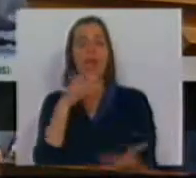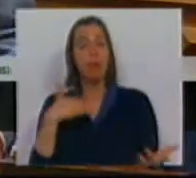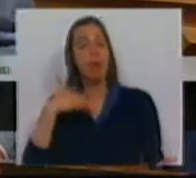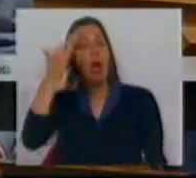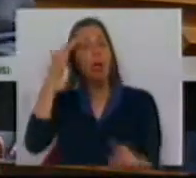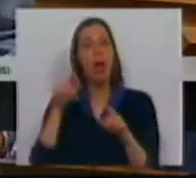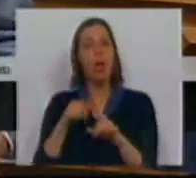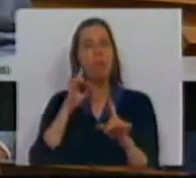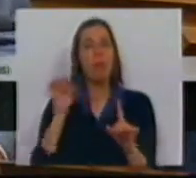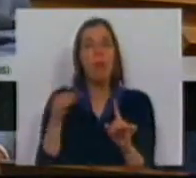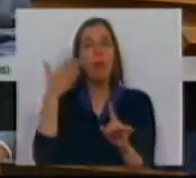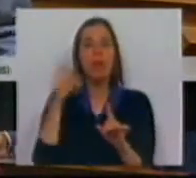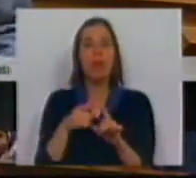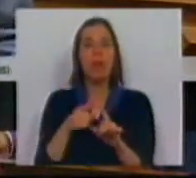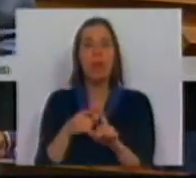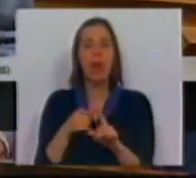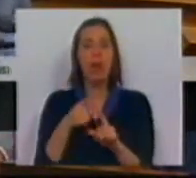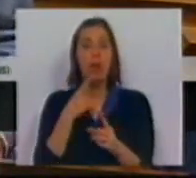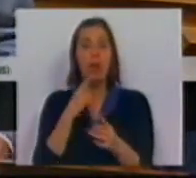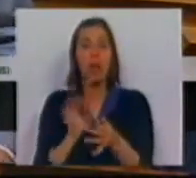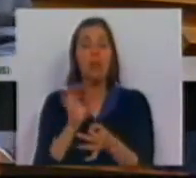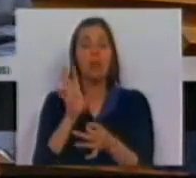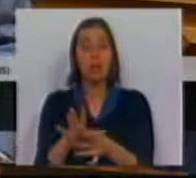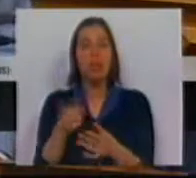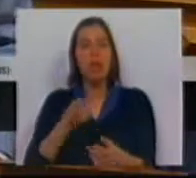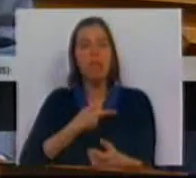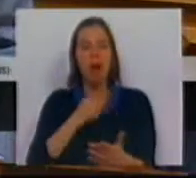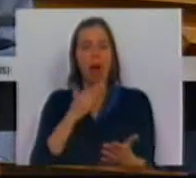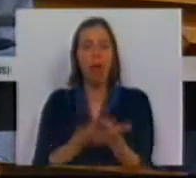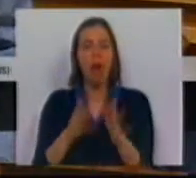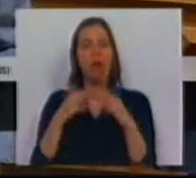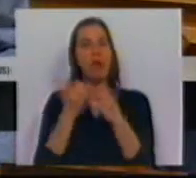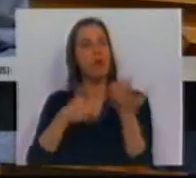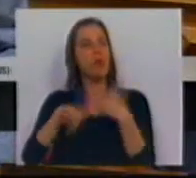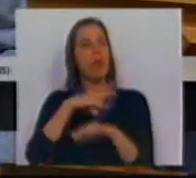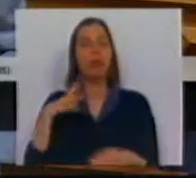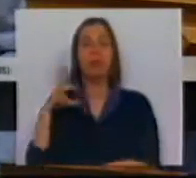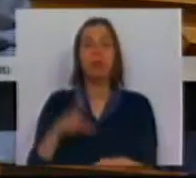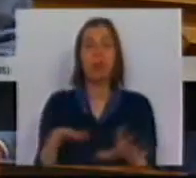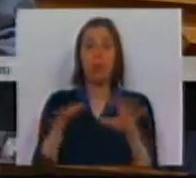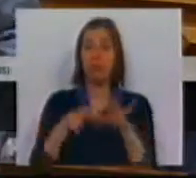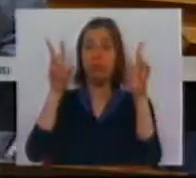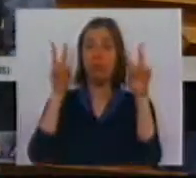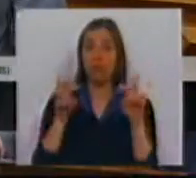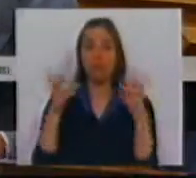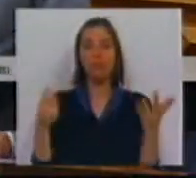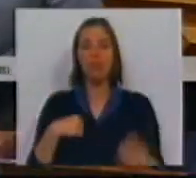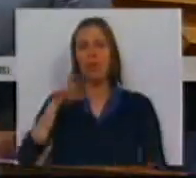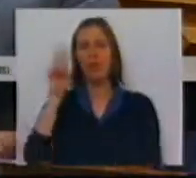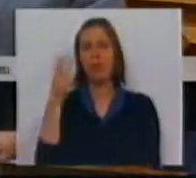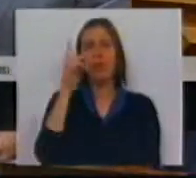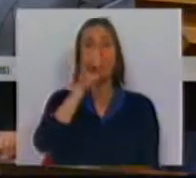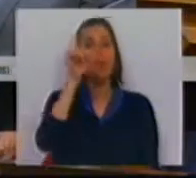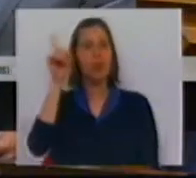Consideramos que isso deve ser uma prioridade e, portanto, esse é um sinal que devemos dar à sociedade portuguesa relativamente a essa matéria. Eu tinha duas